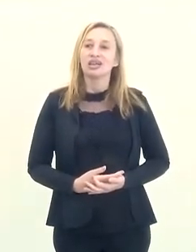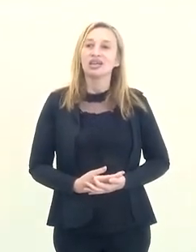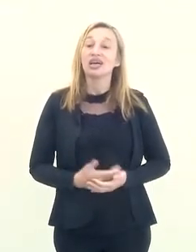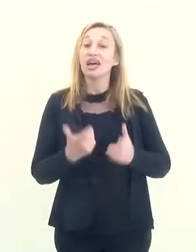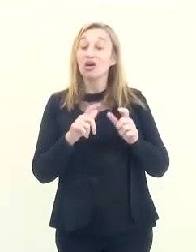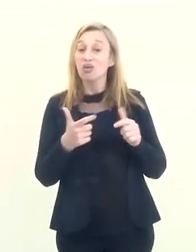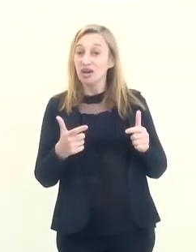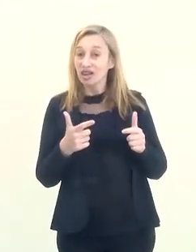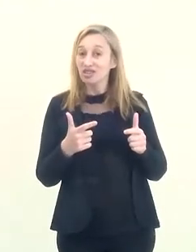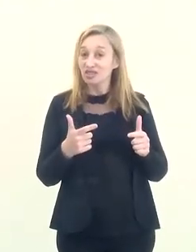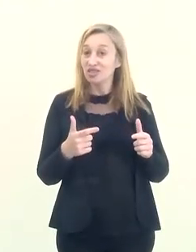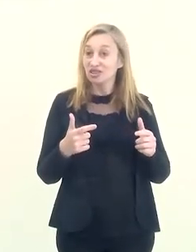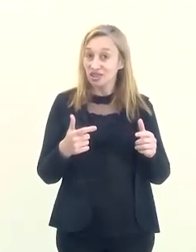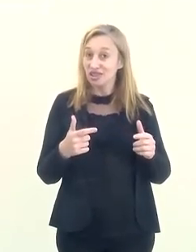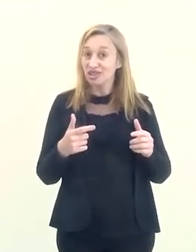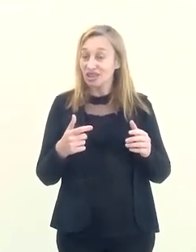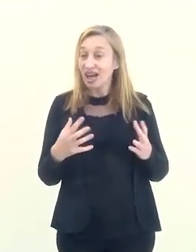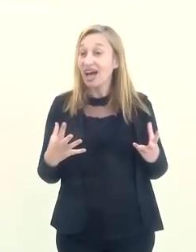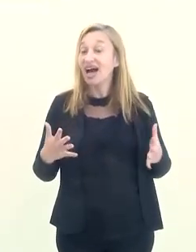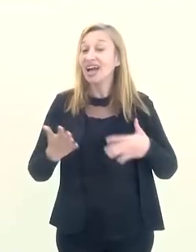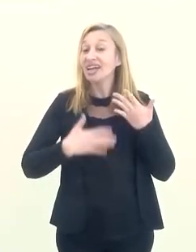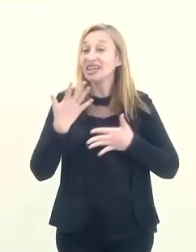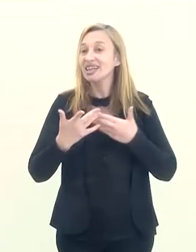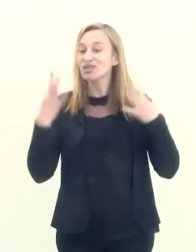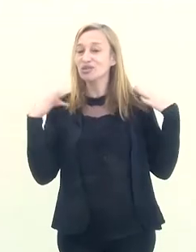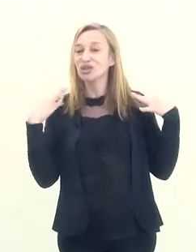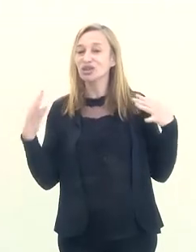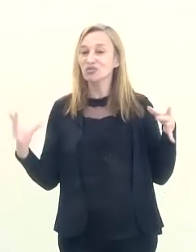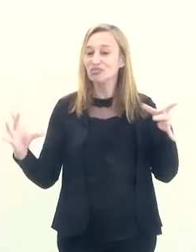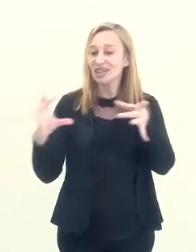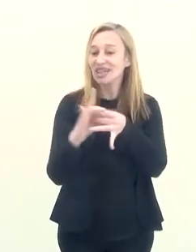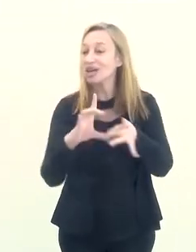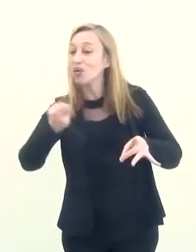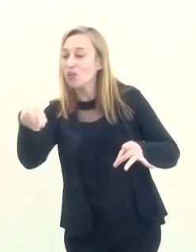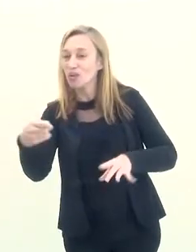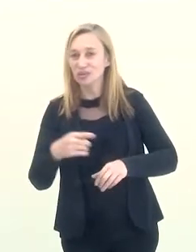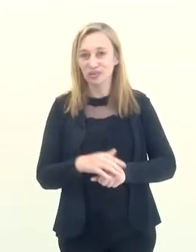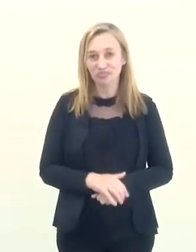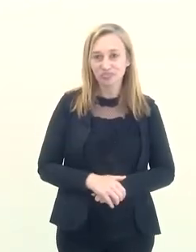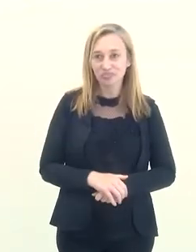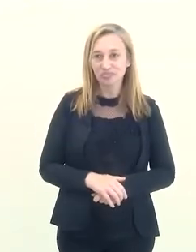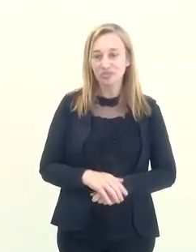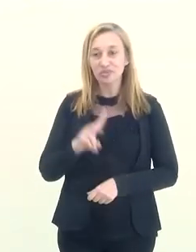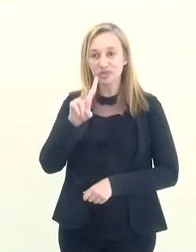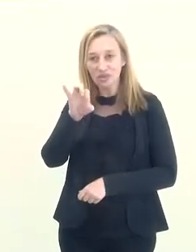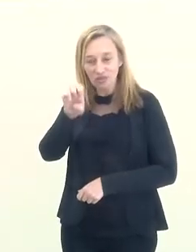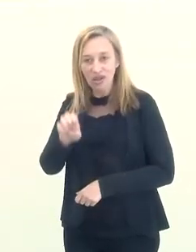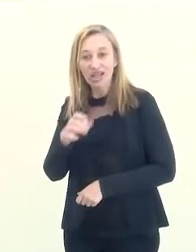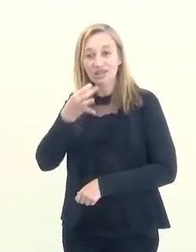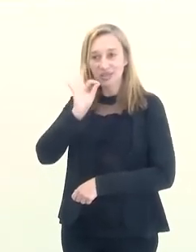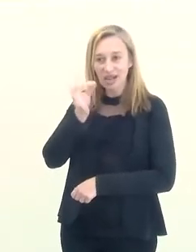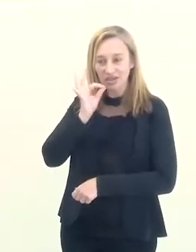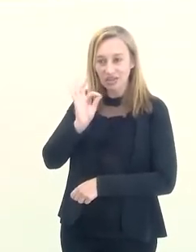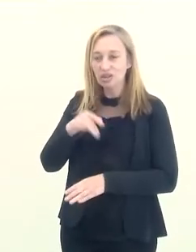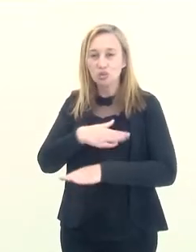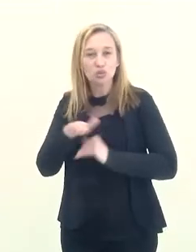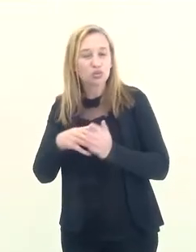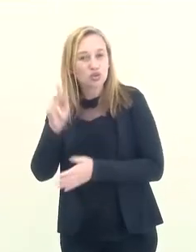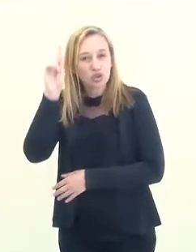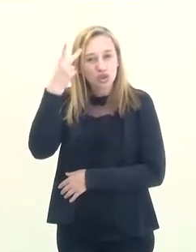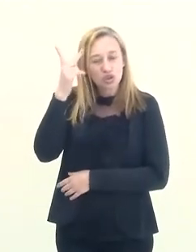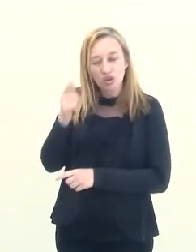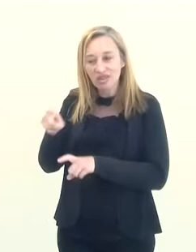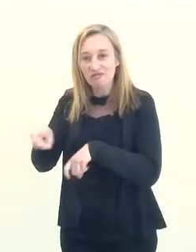turismo, porque um puxa o outro. Então, o Vale do Café, quer dizer, com toda a sua história, suas fazendas,